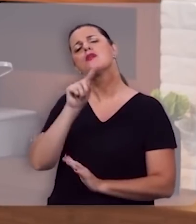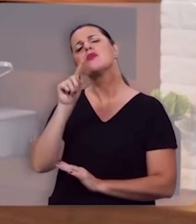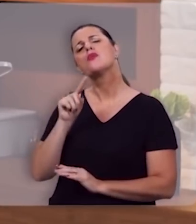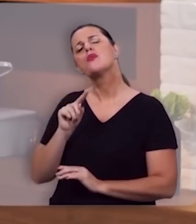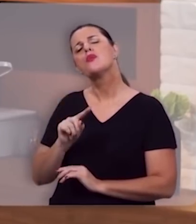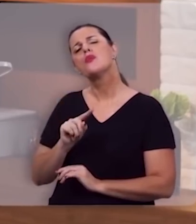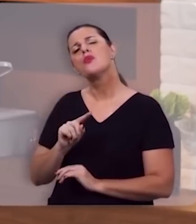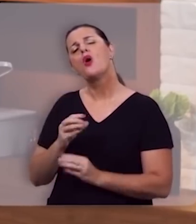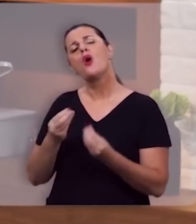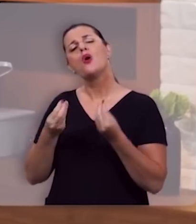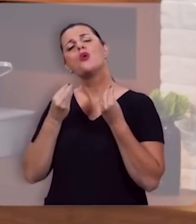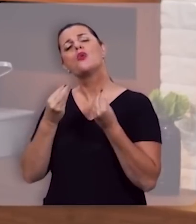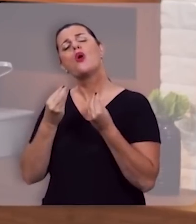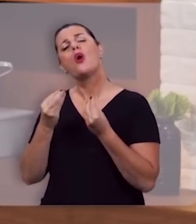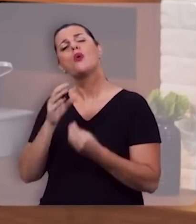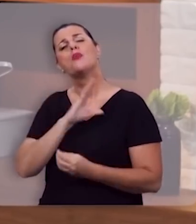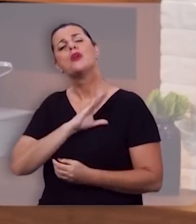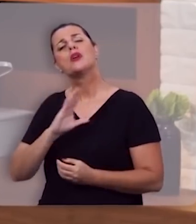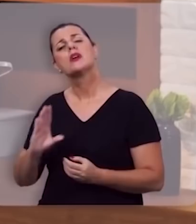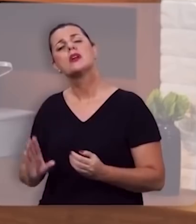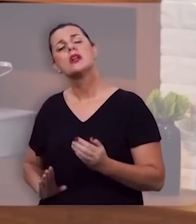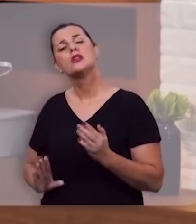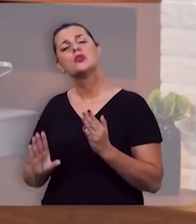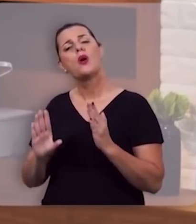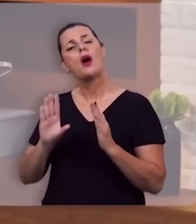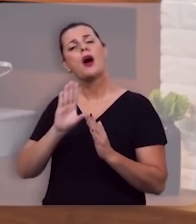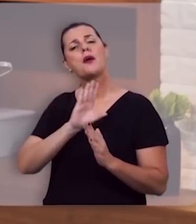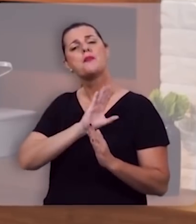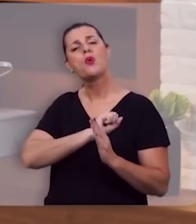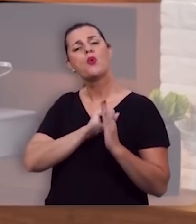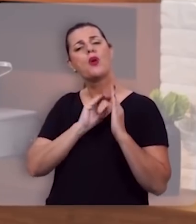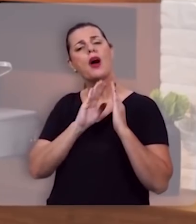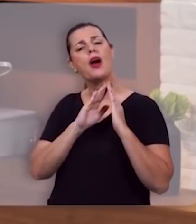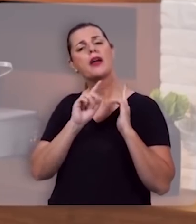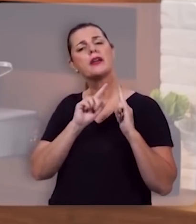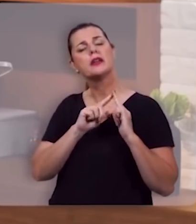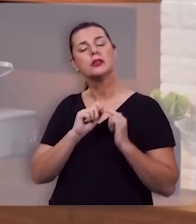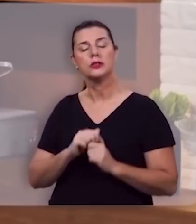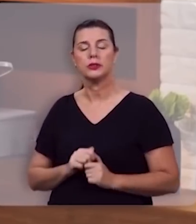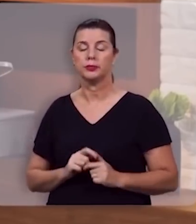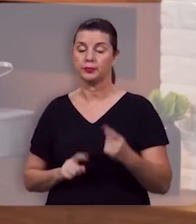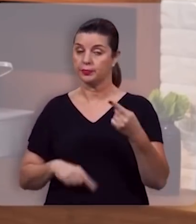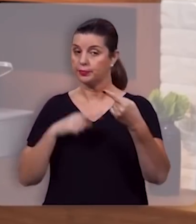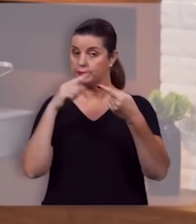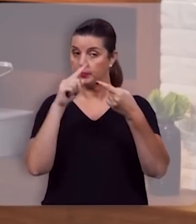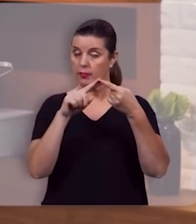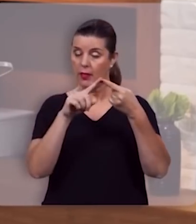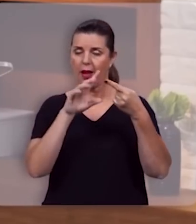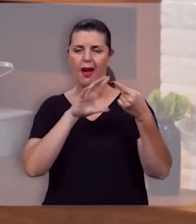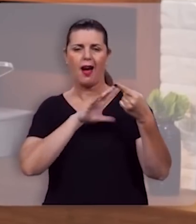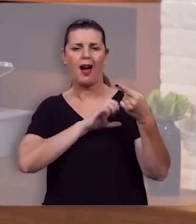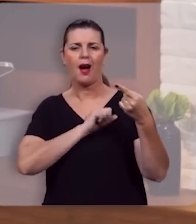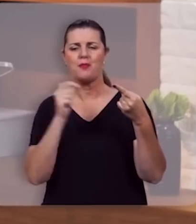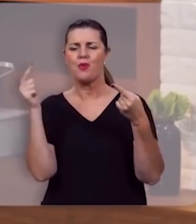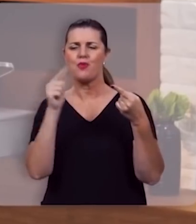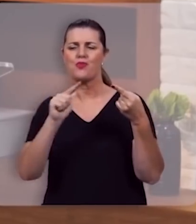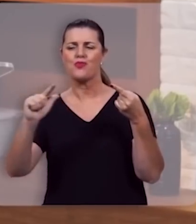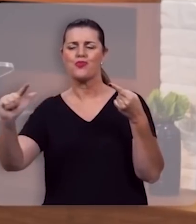como cristo amou a igreja primeiro um amor perseverante